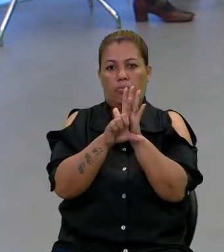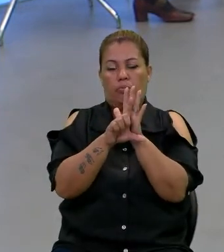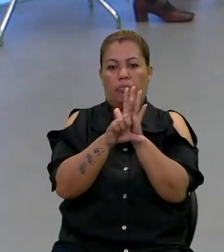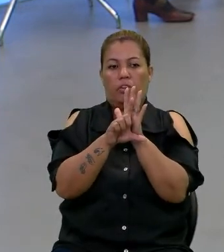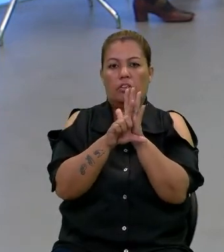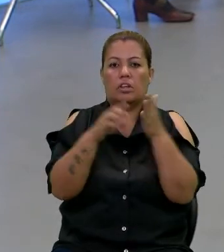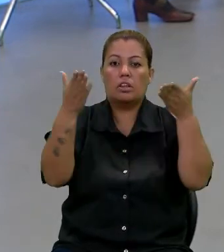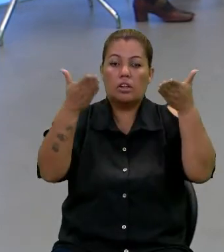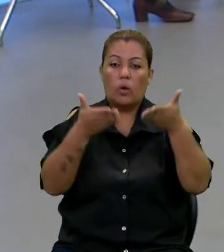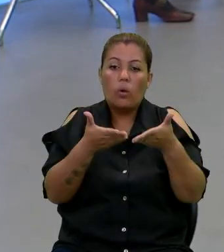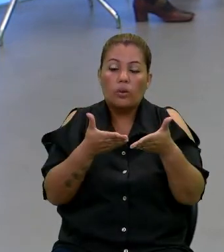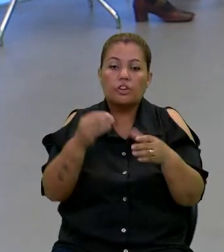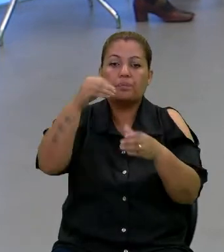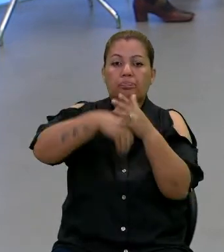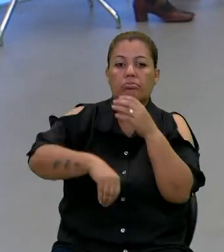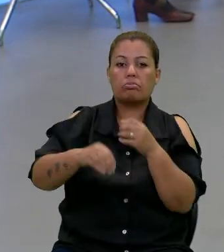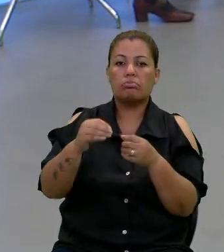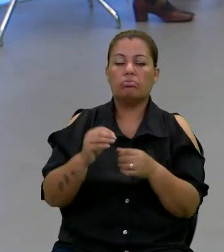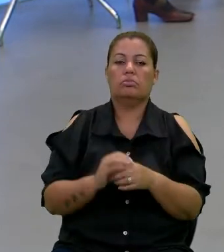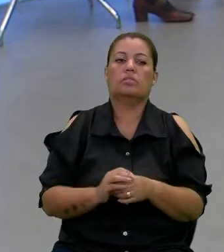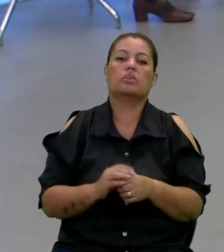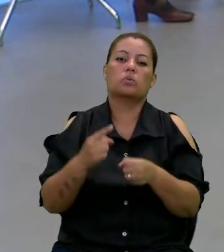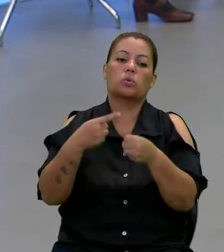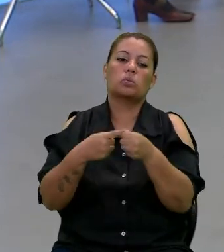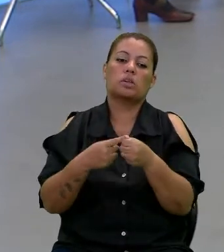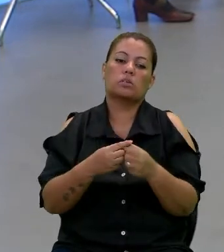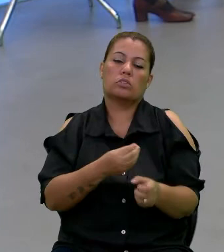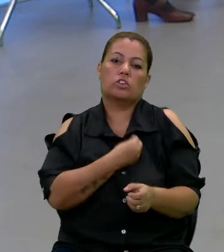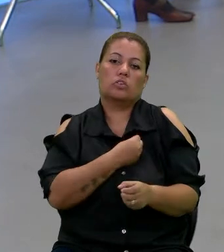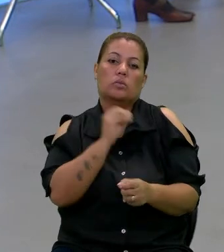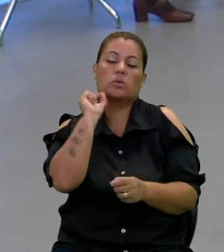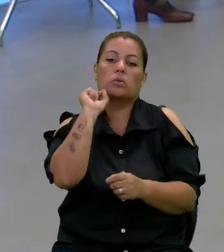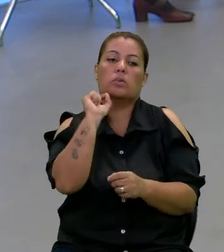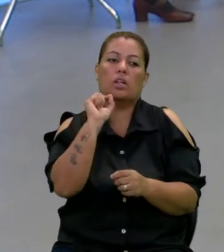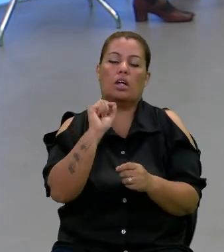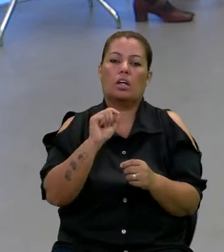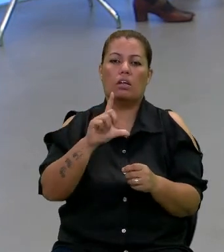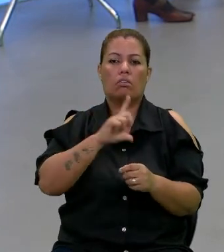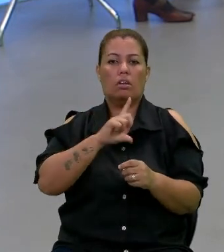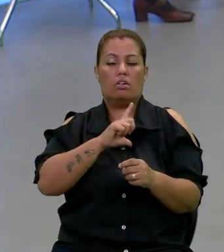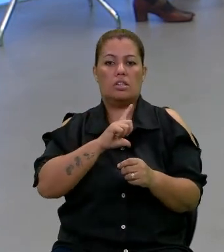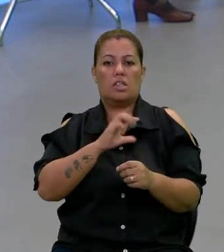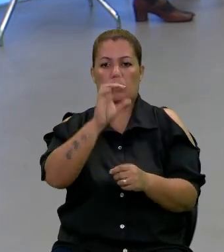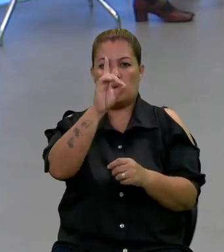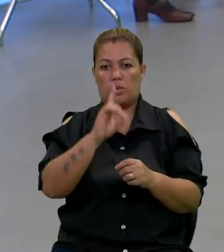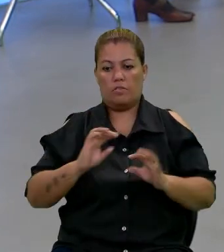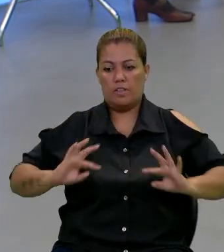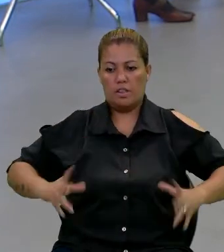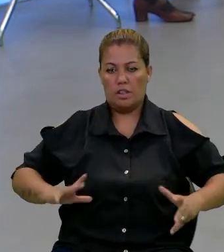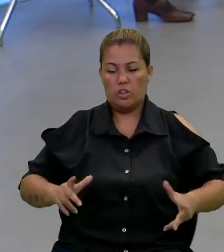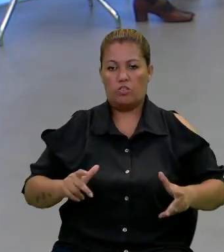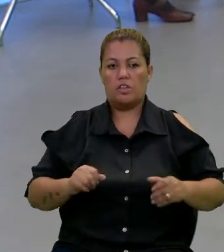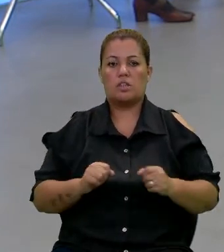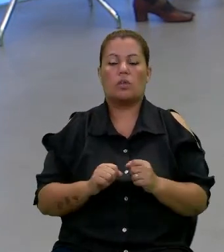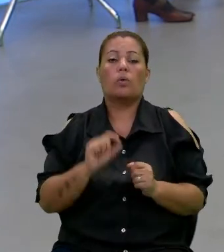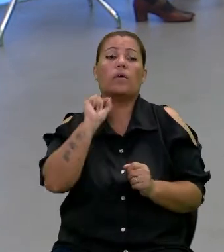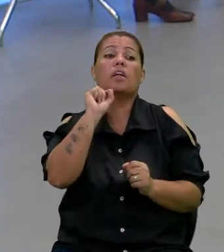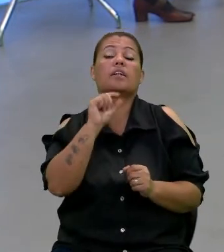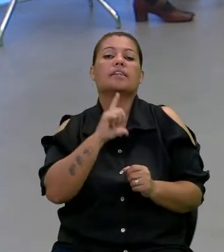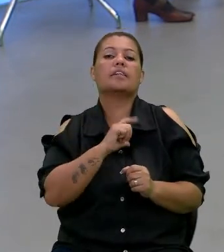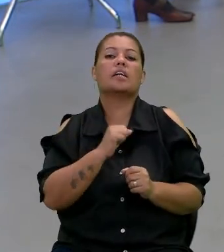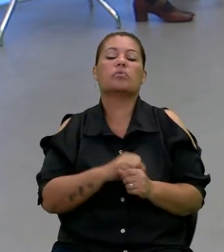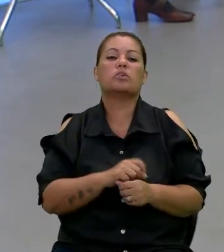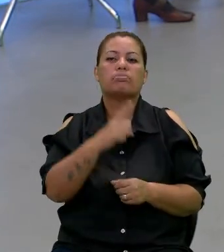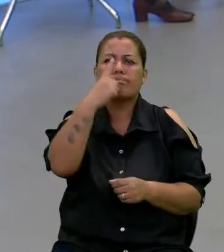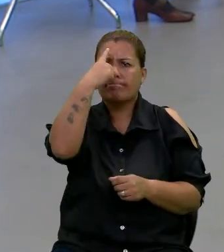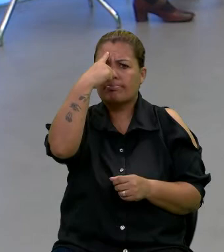e hoje, dentro do município, nós vemos o quê? O que nós temos para o deficiente físico, o que nós temos para deficiente